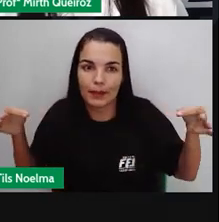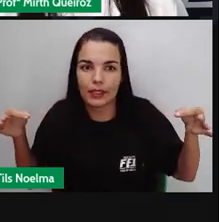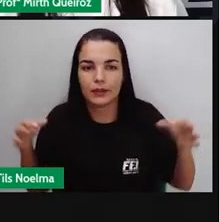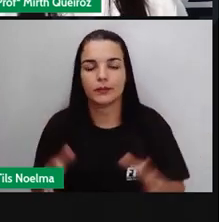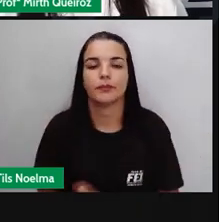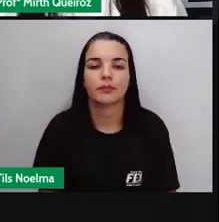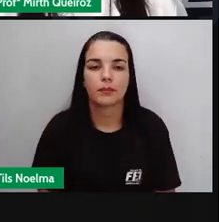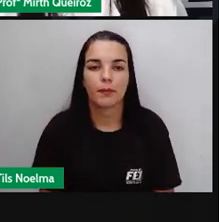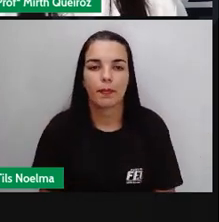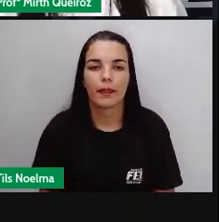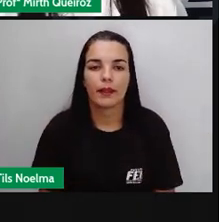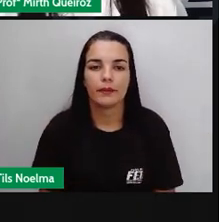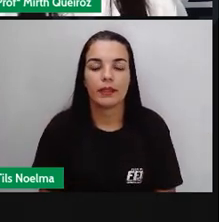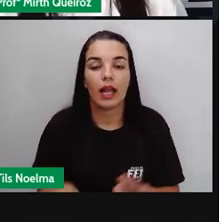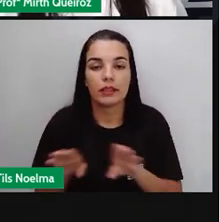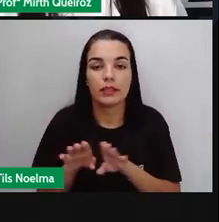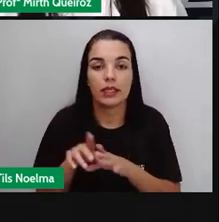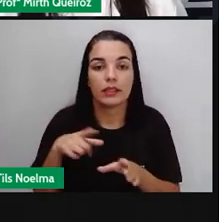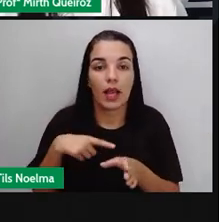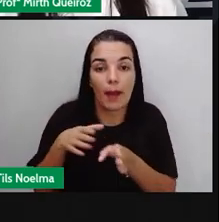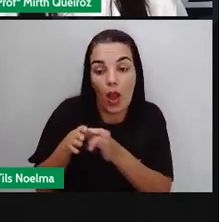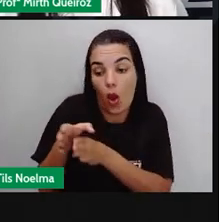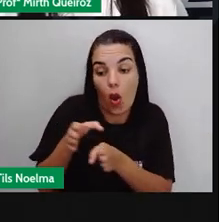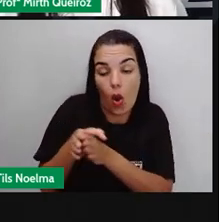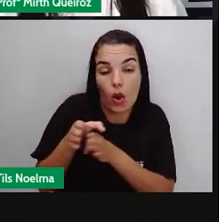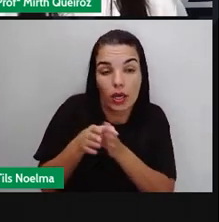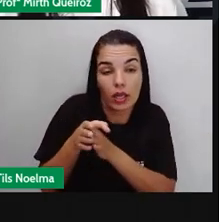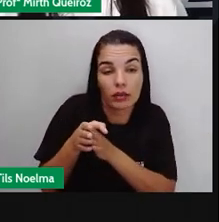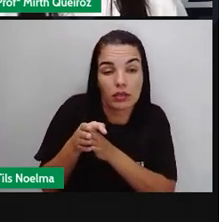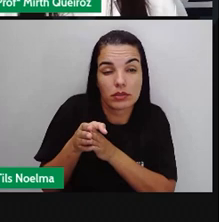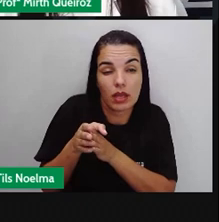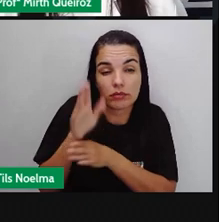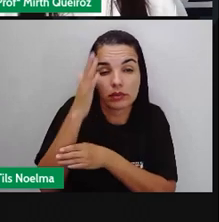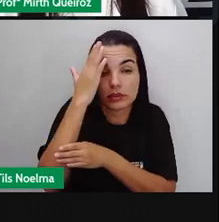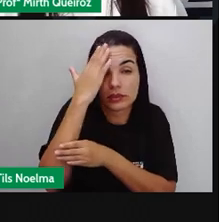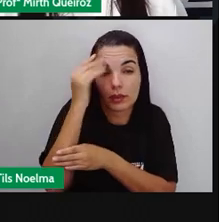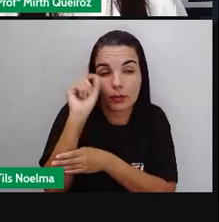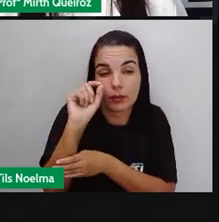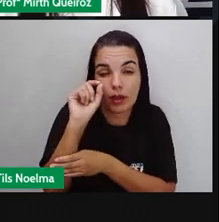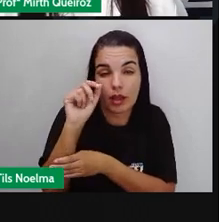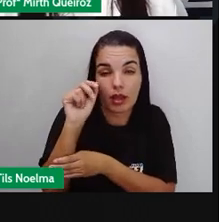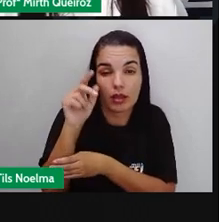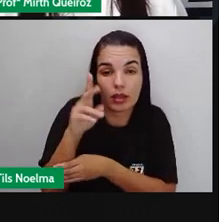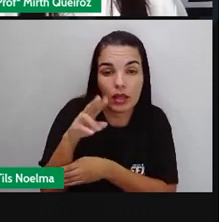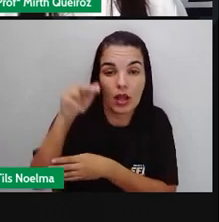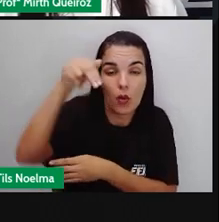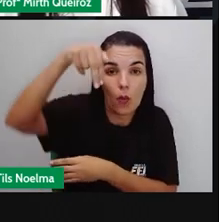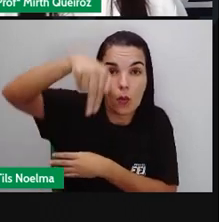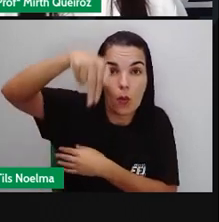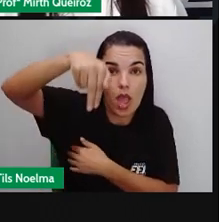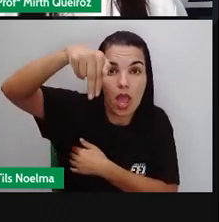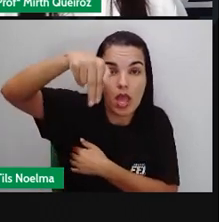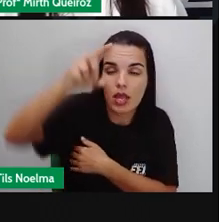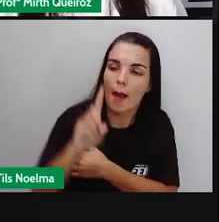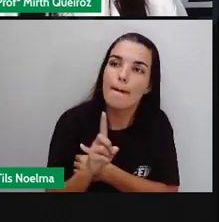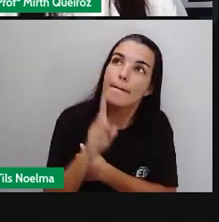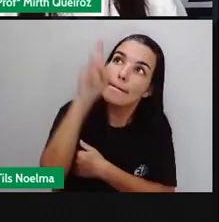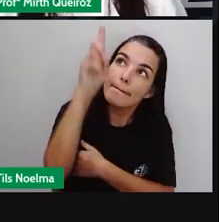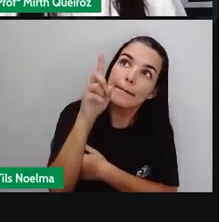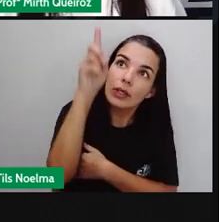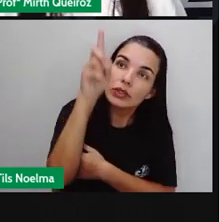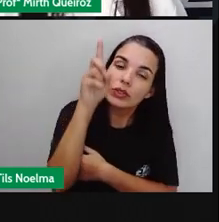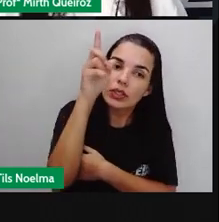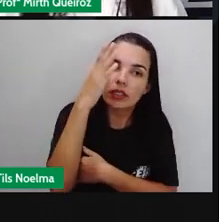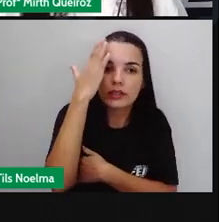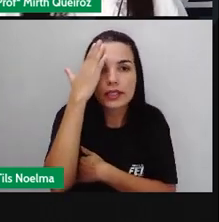certo? Temos ainda a orientação geográfica. Essa orientação, ela pode vir assim, só com uma setinha indicando qual é o